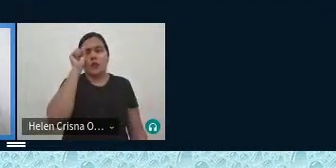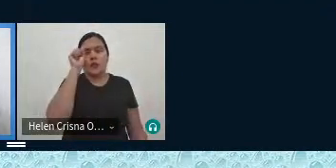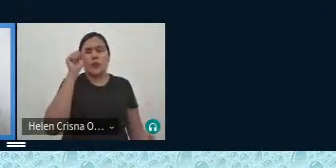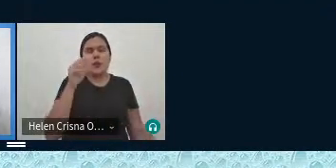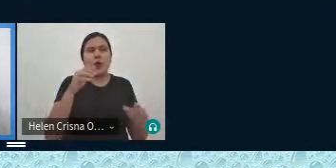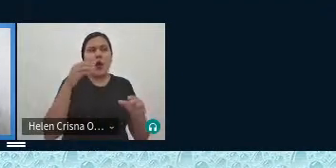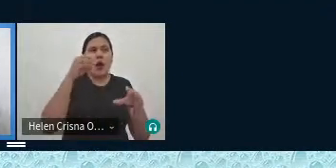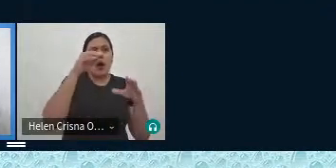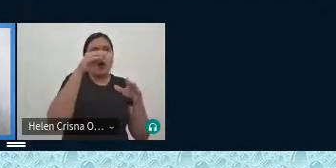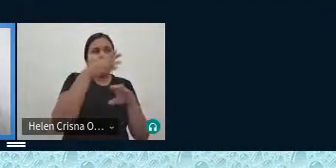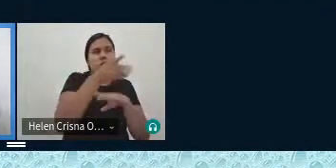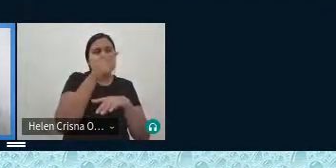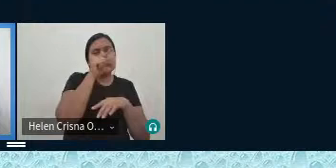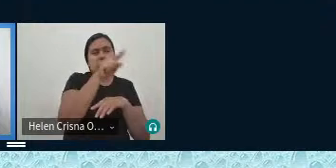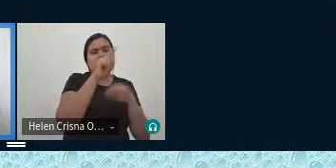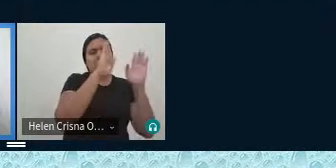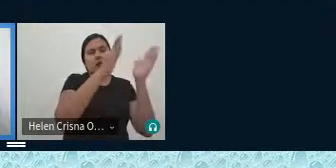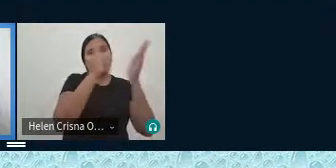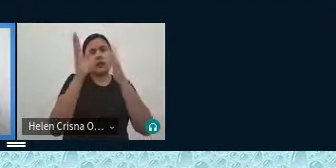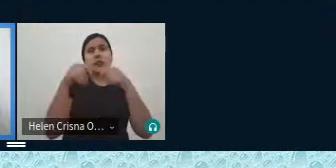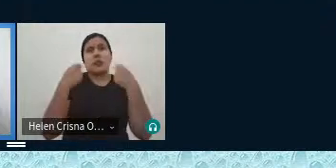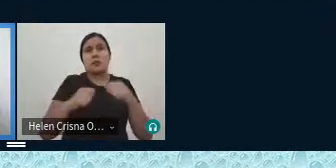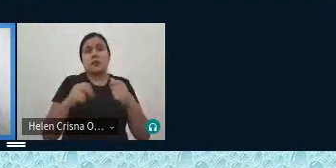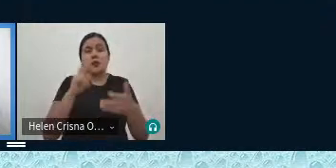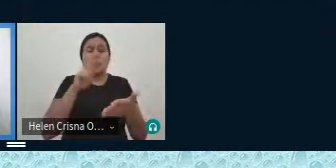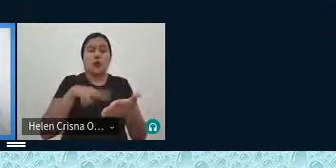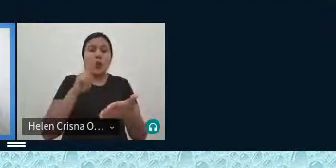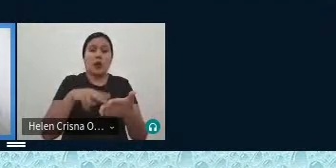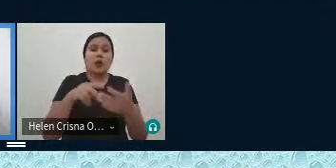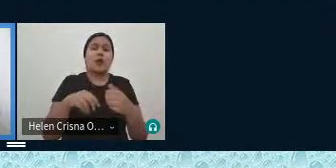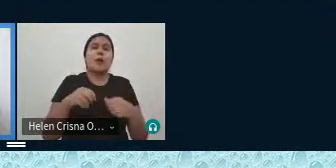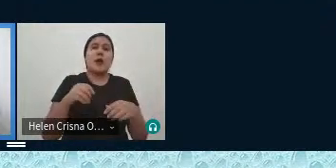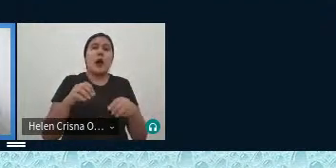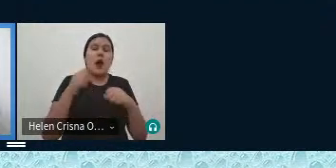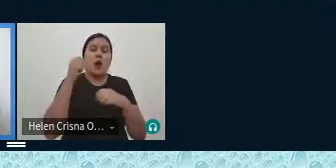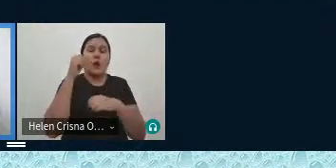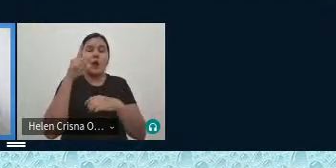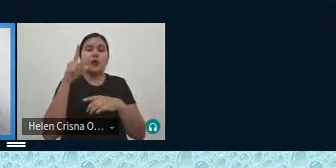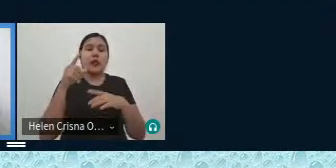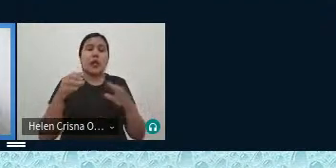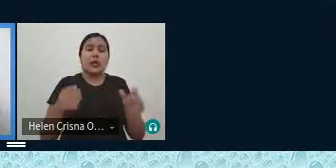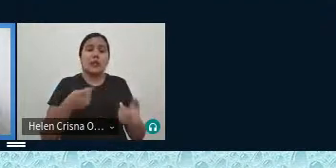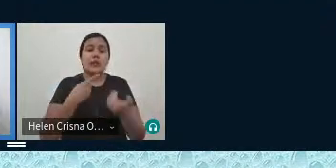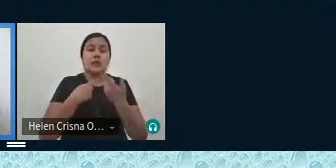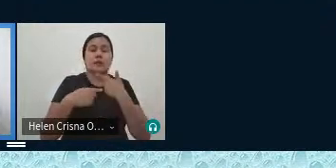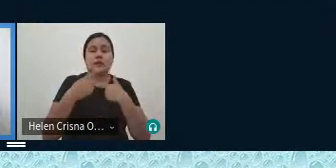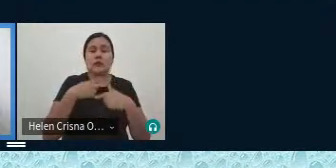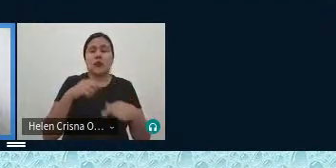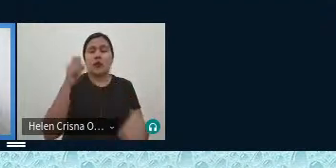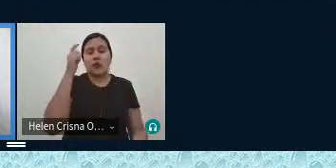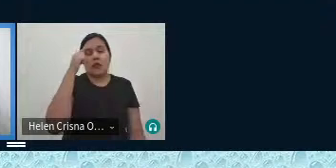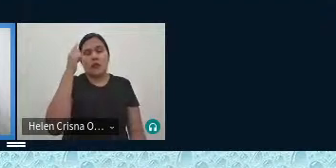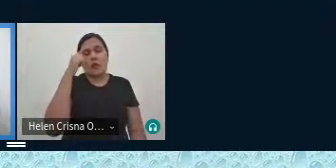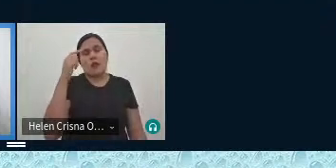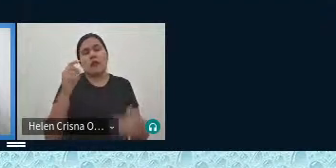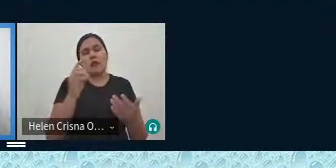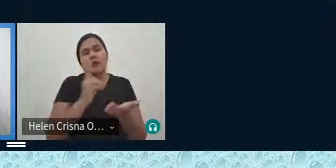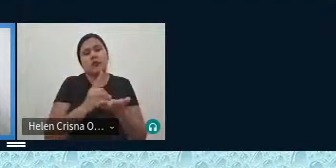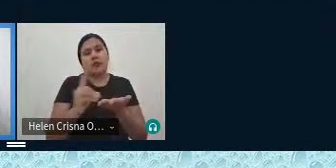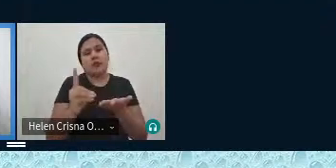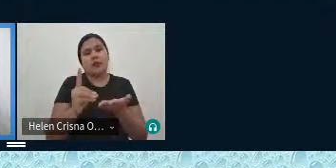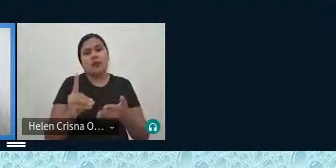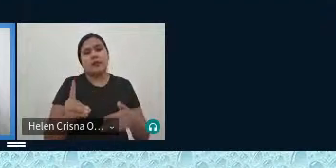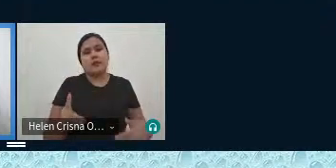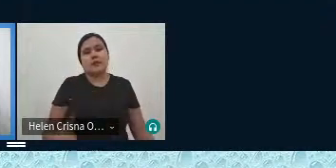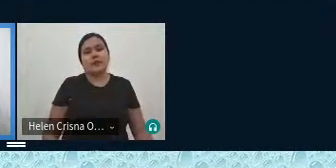bibliotecas eles precisam do leitor para ir lá acordá-los então eu desperto para a ideia de que o dicionário também aliás o